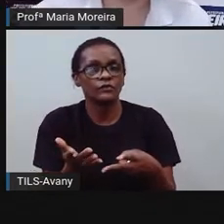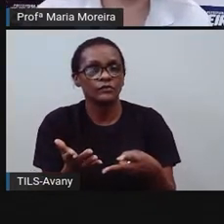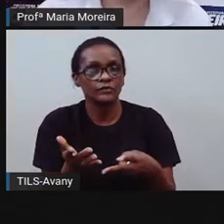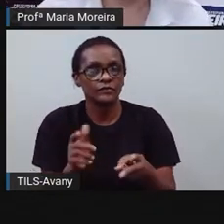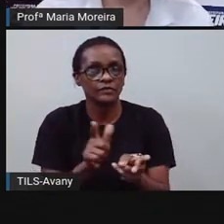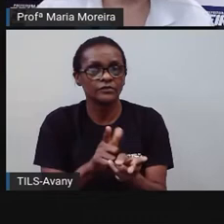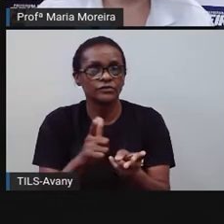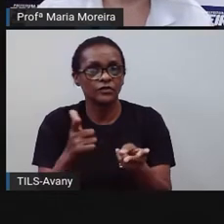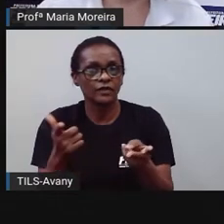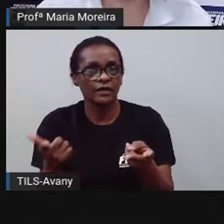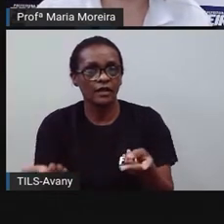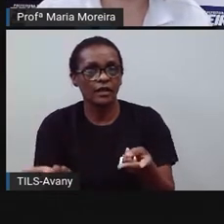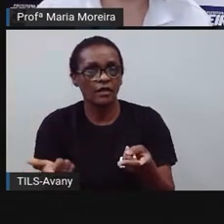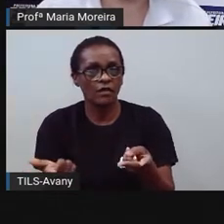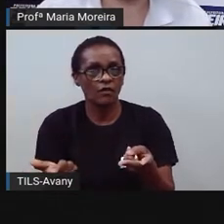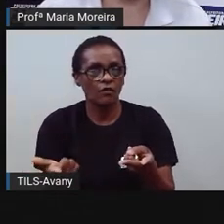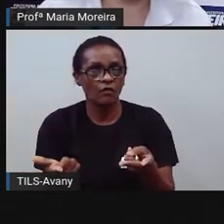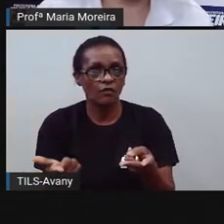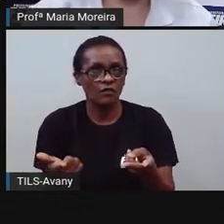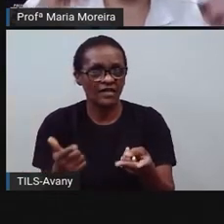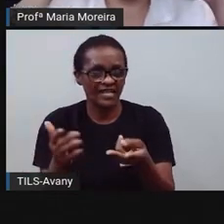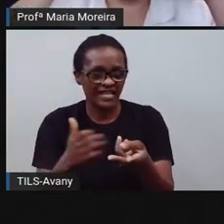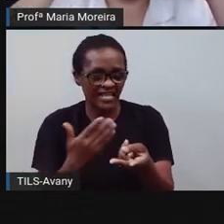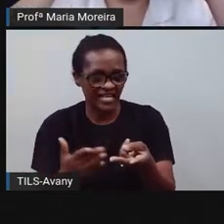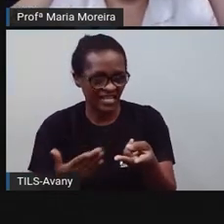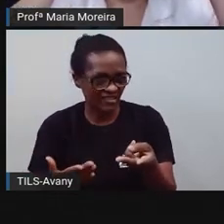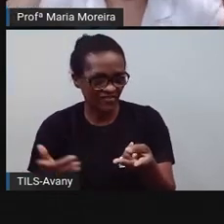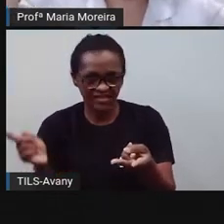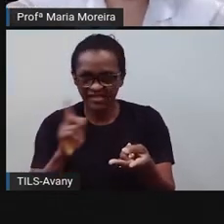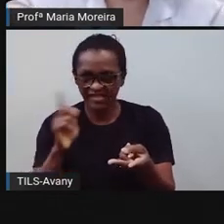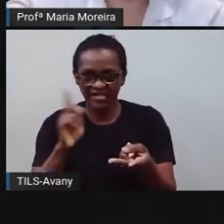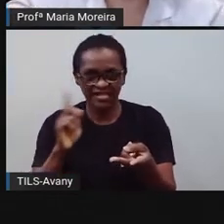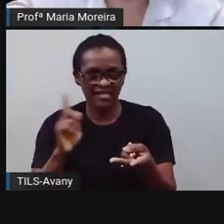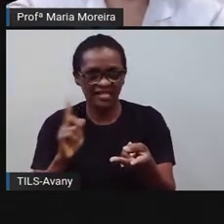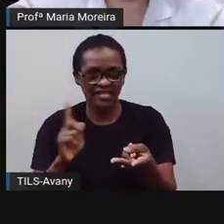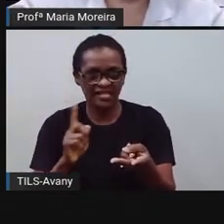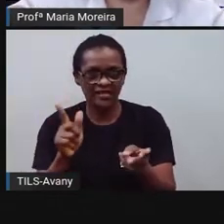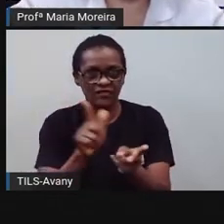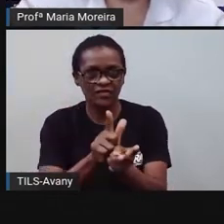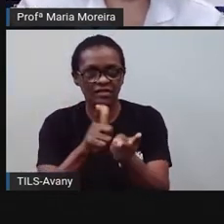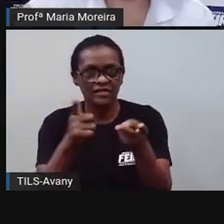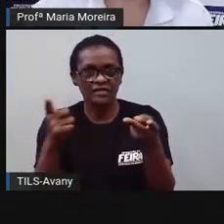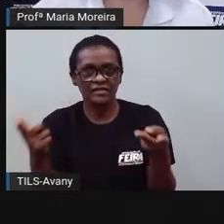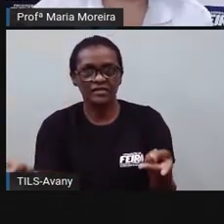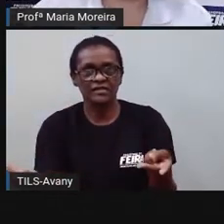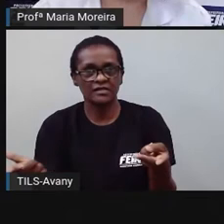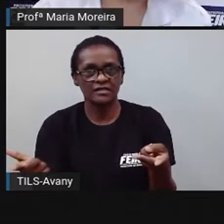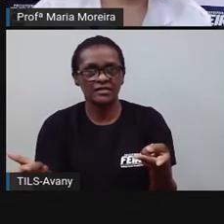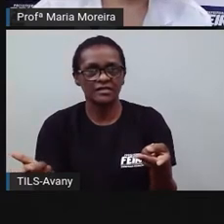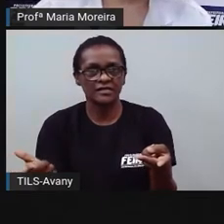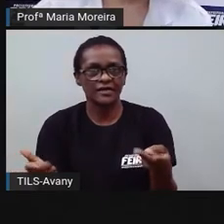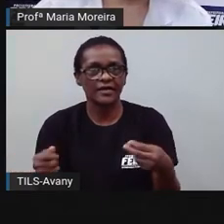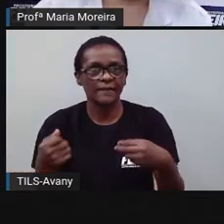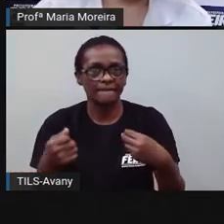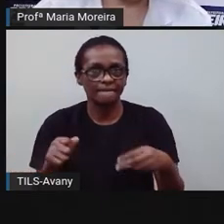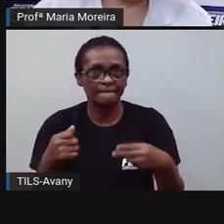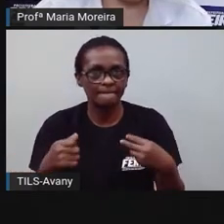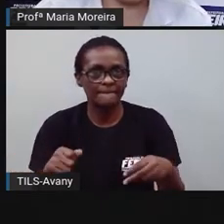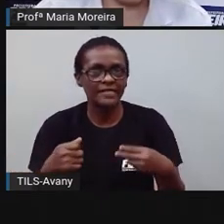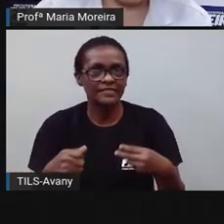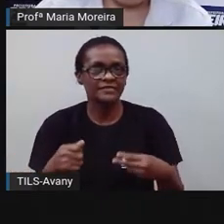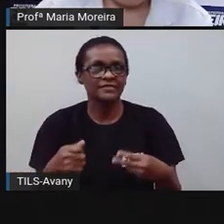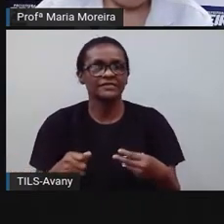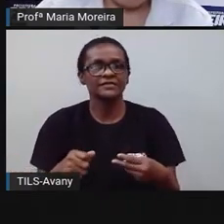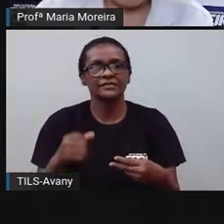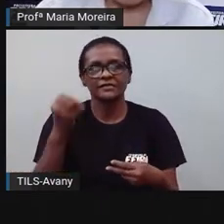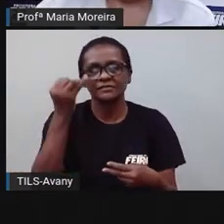informação, e não é literário, ou seja, não é o que? Fantasioso, né? Está presente no nosso dia a